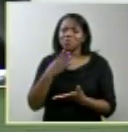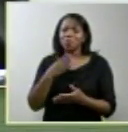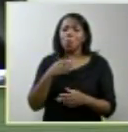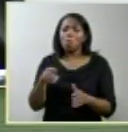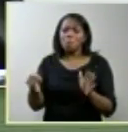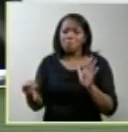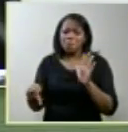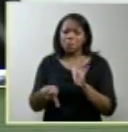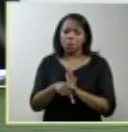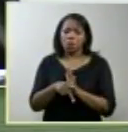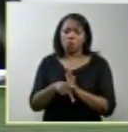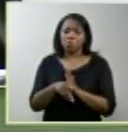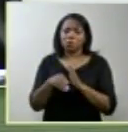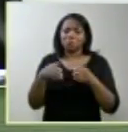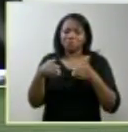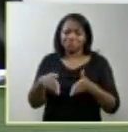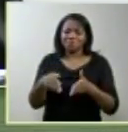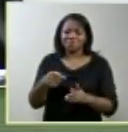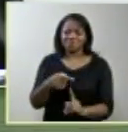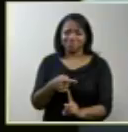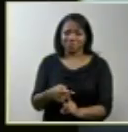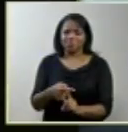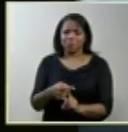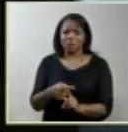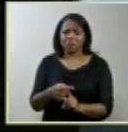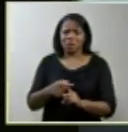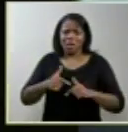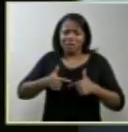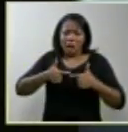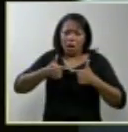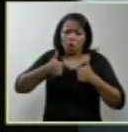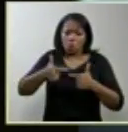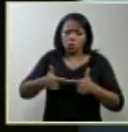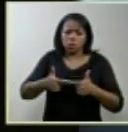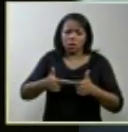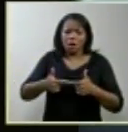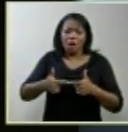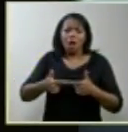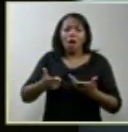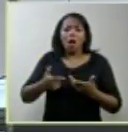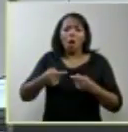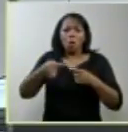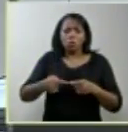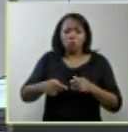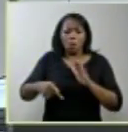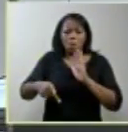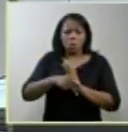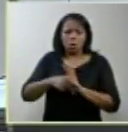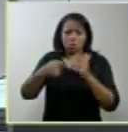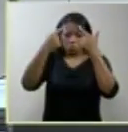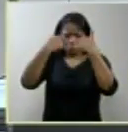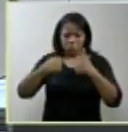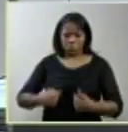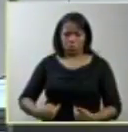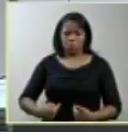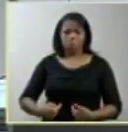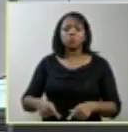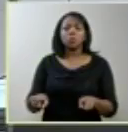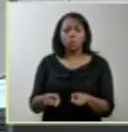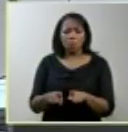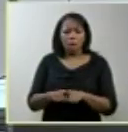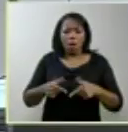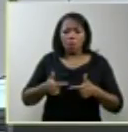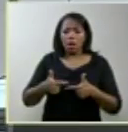essa luta contra o próprio corpo é feita de maneiras inimagináveis pelas mulheres e eu vou contar